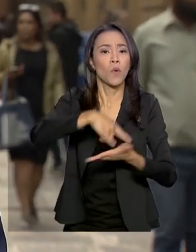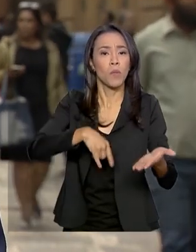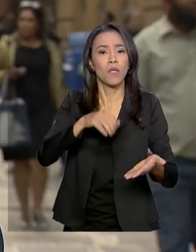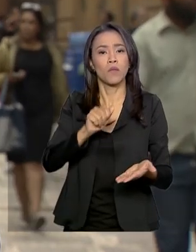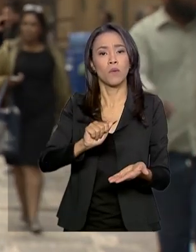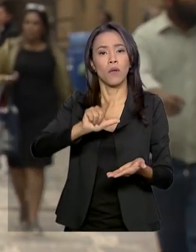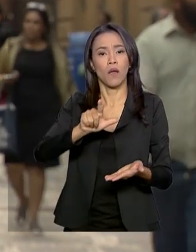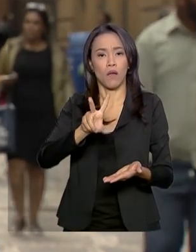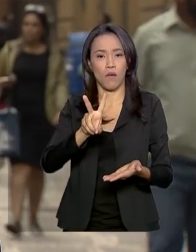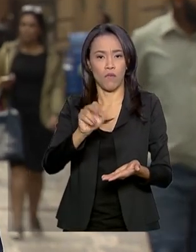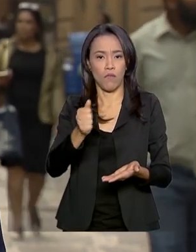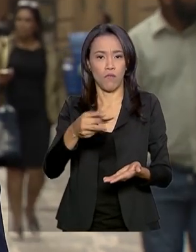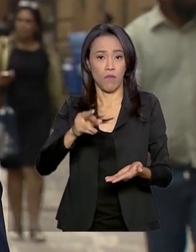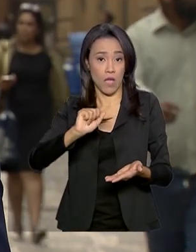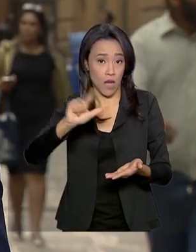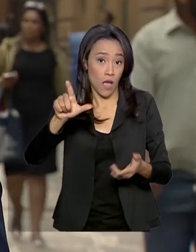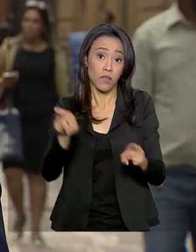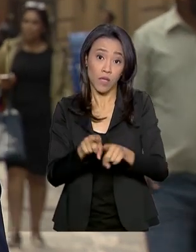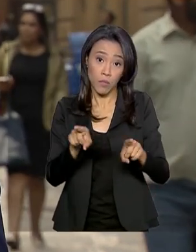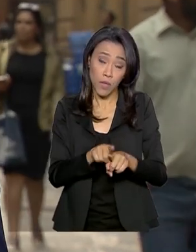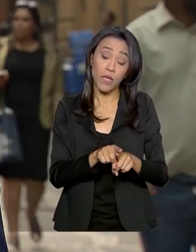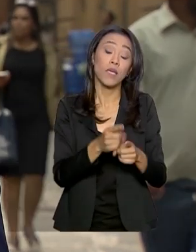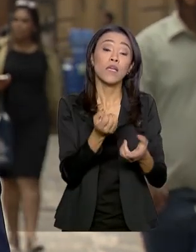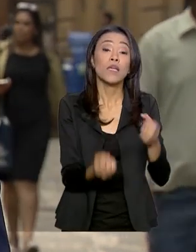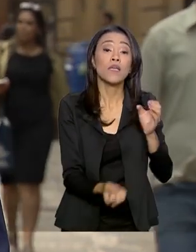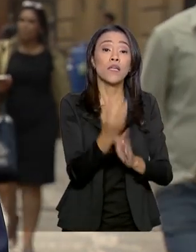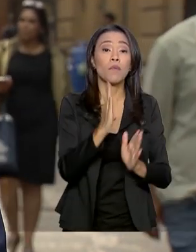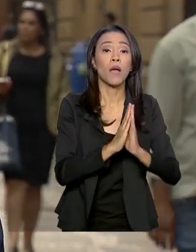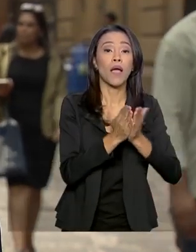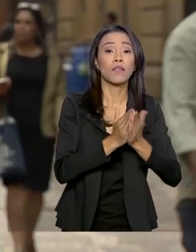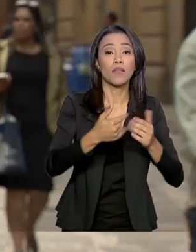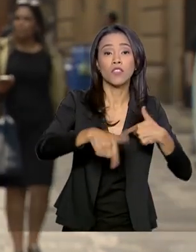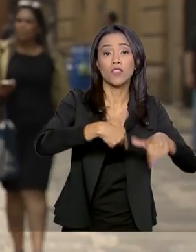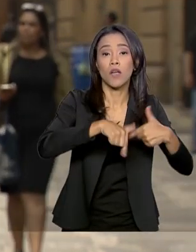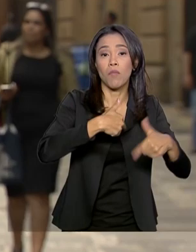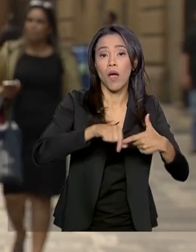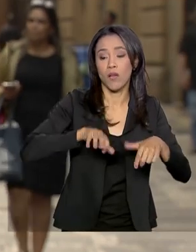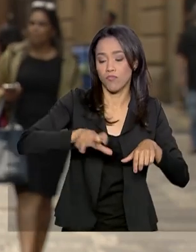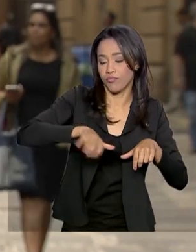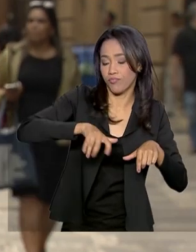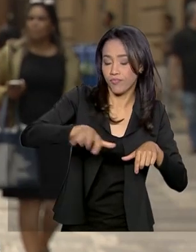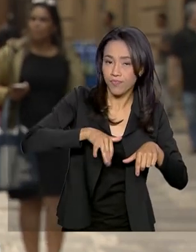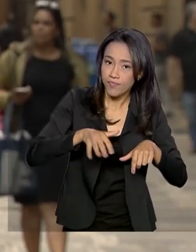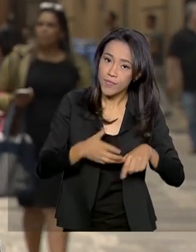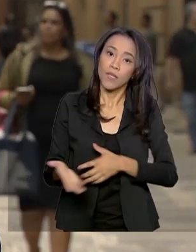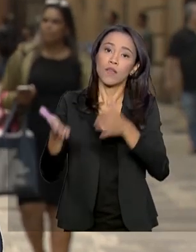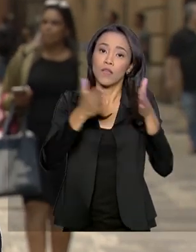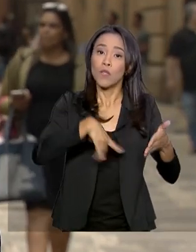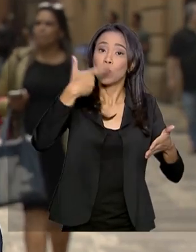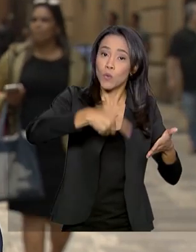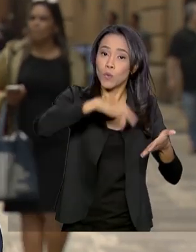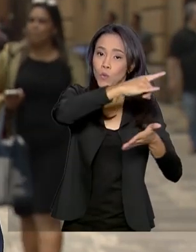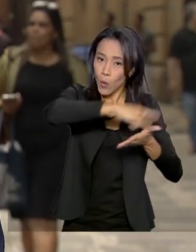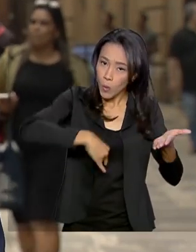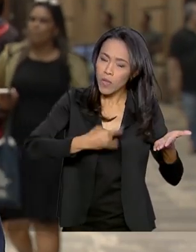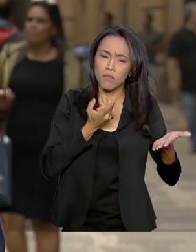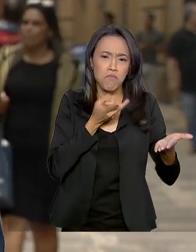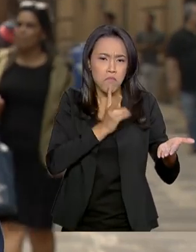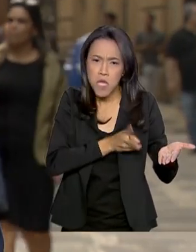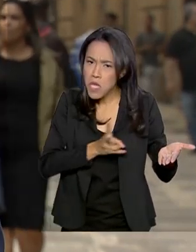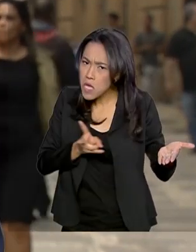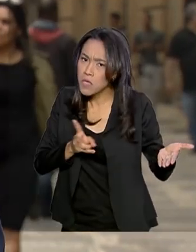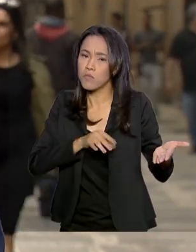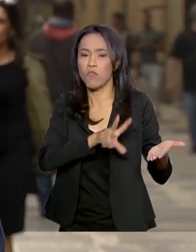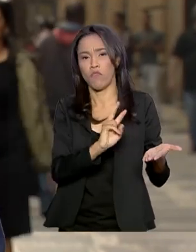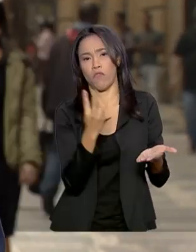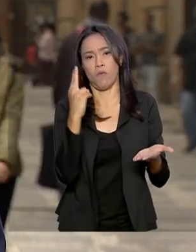Também fica criada a carteira de trabalho digital. E os documentos públicos digitais passam a ter o mesmo valor que